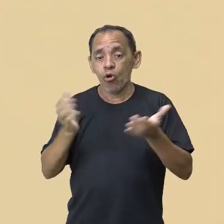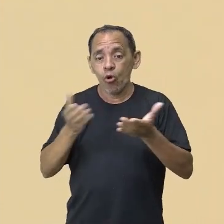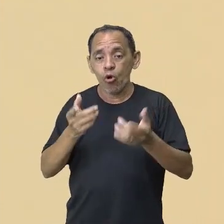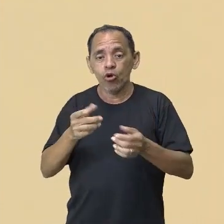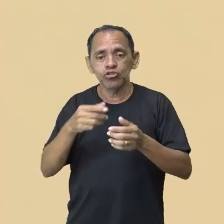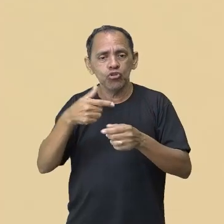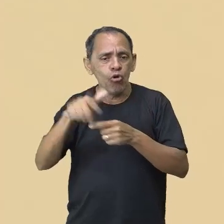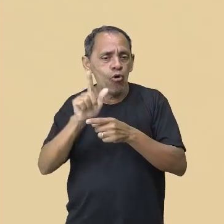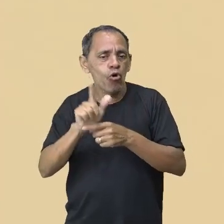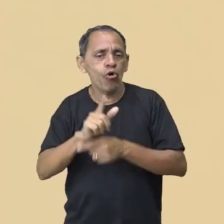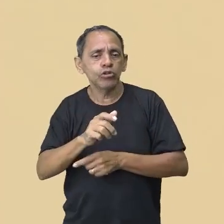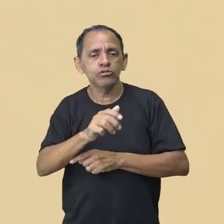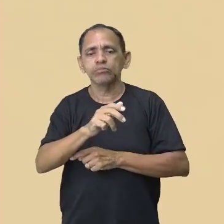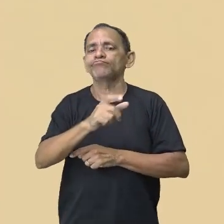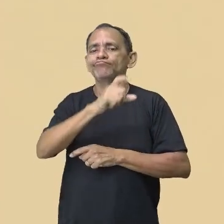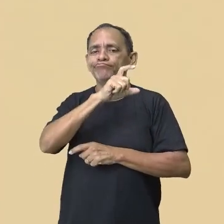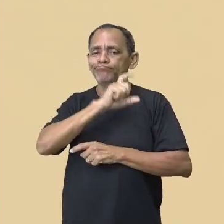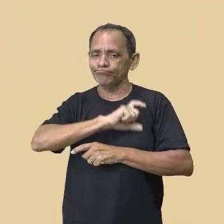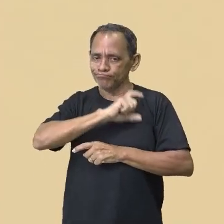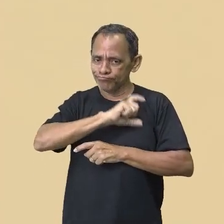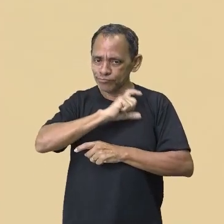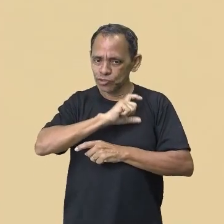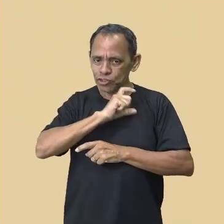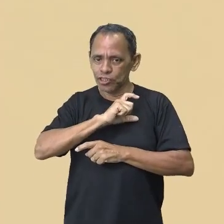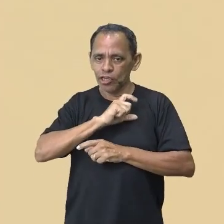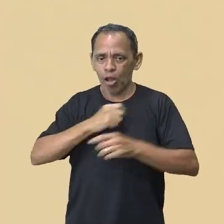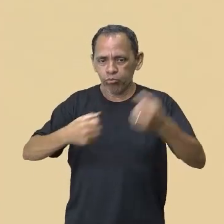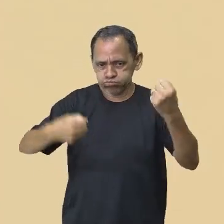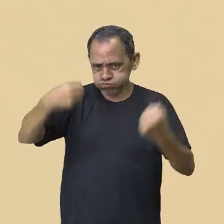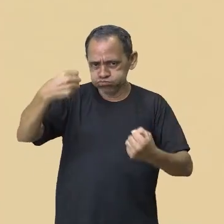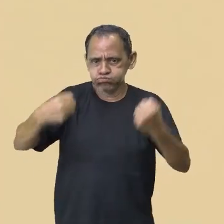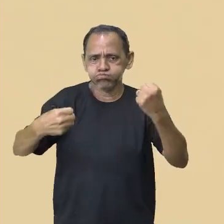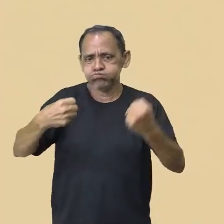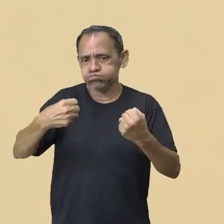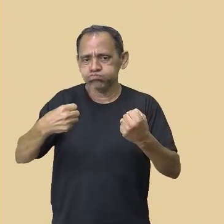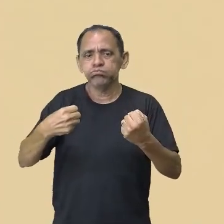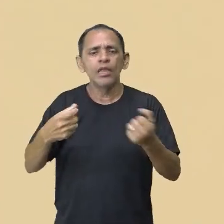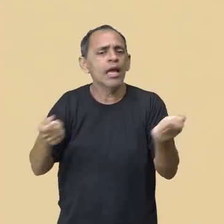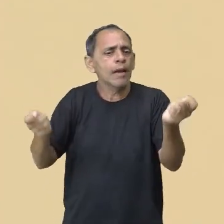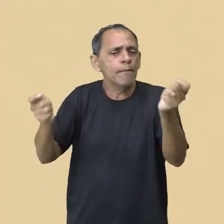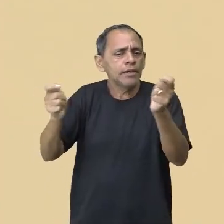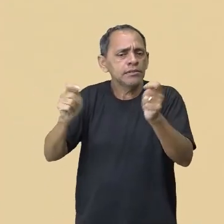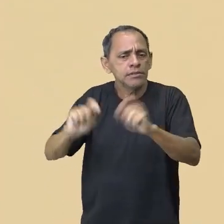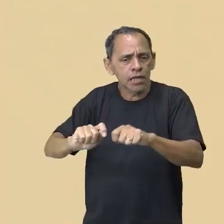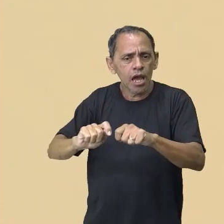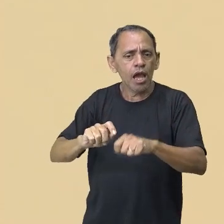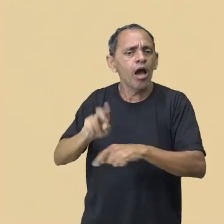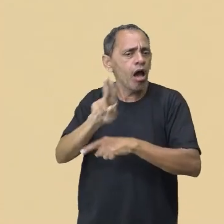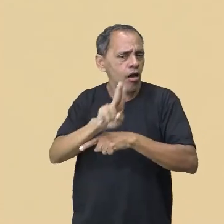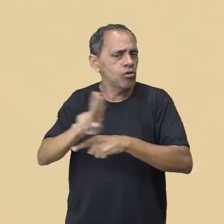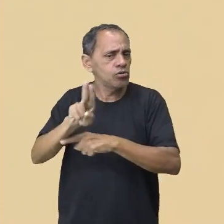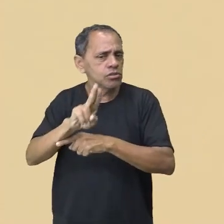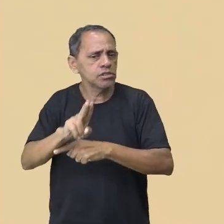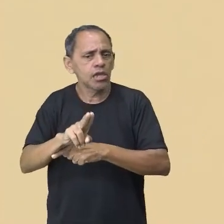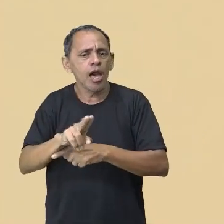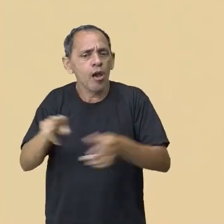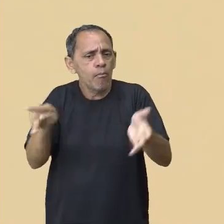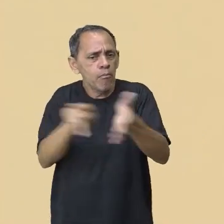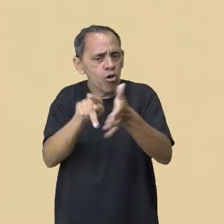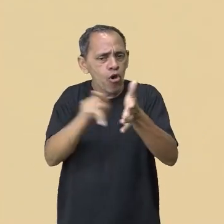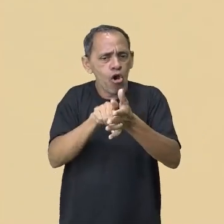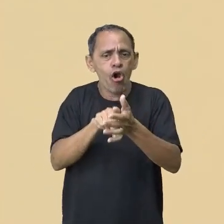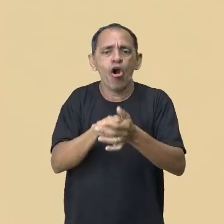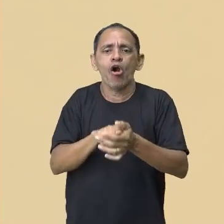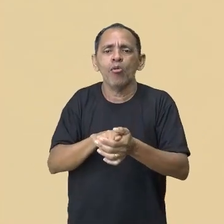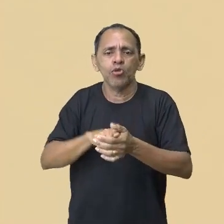Nacional de Habilitação, né? Que vai te permitir conduzir um veículo, vai dizer assim, esse cara pode dirigir, porque ele